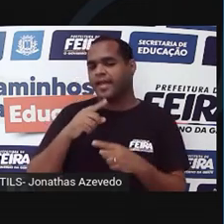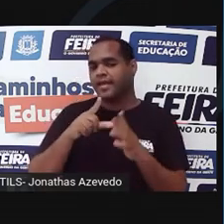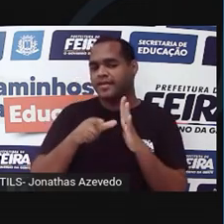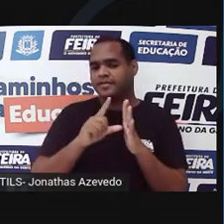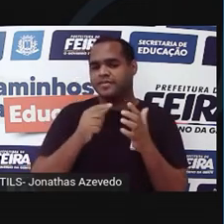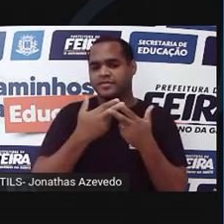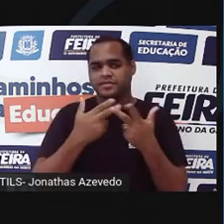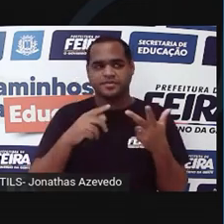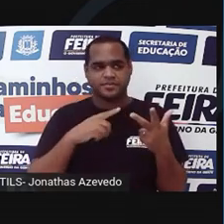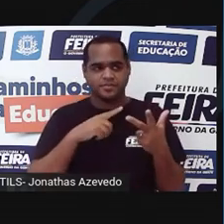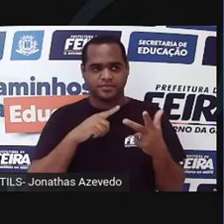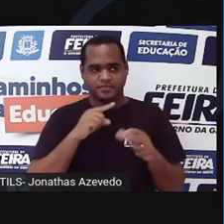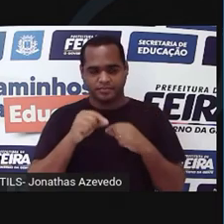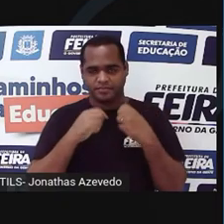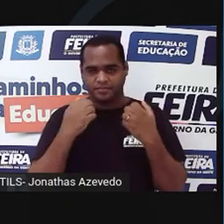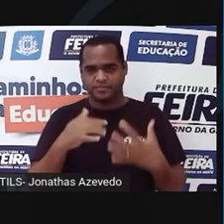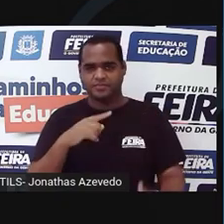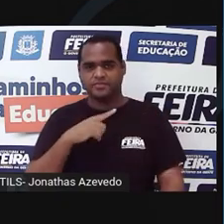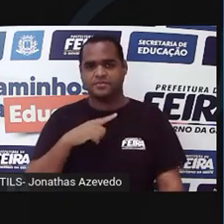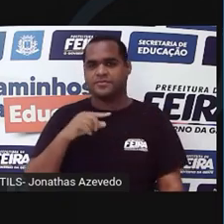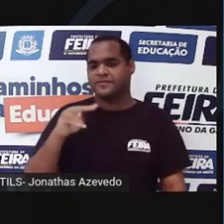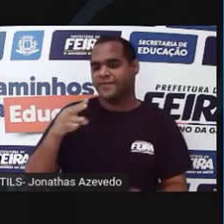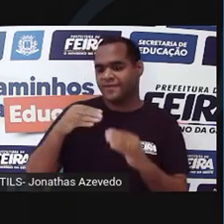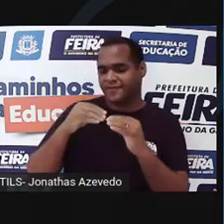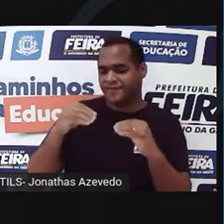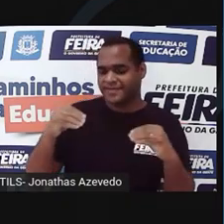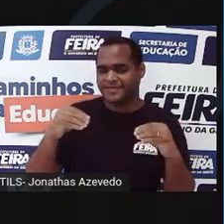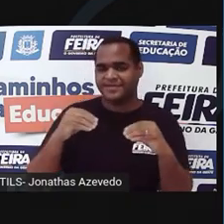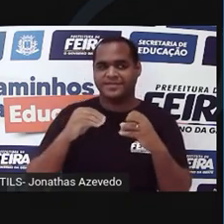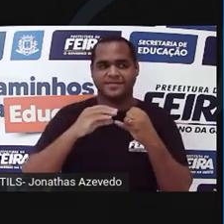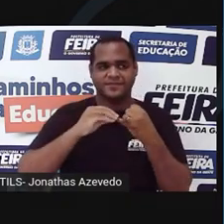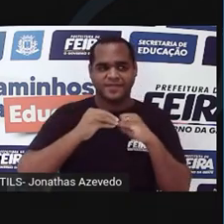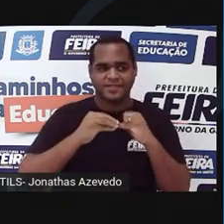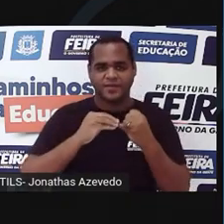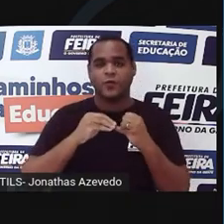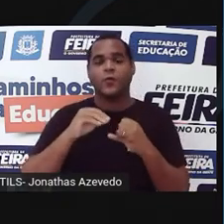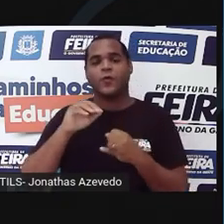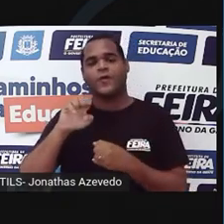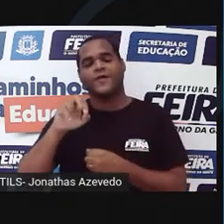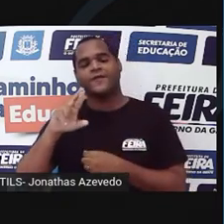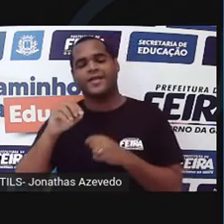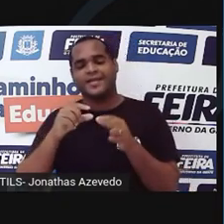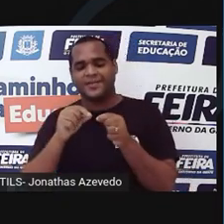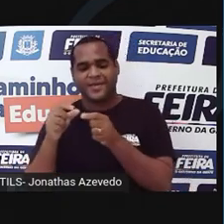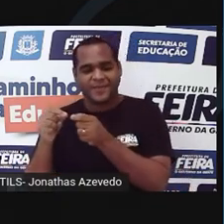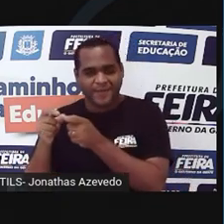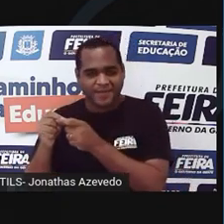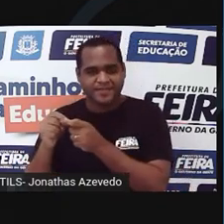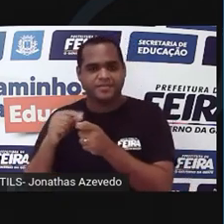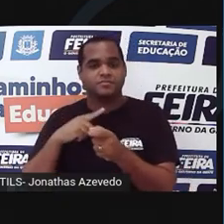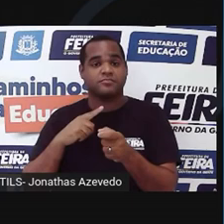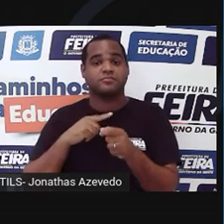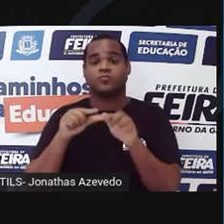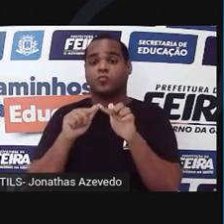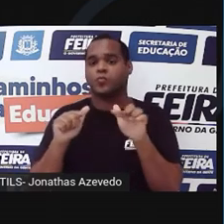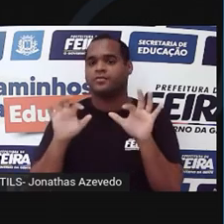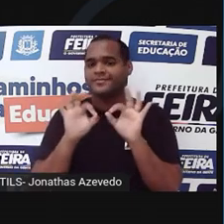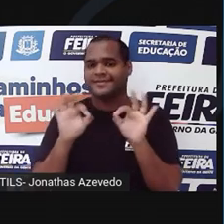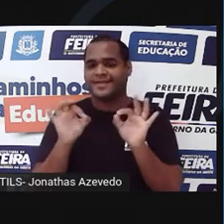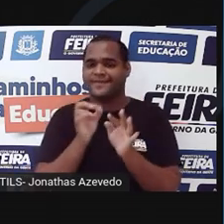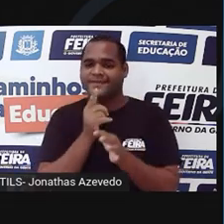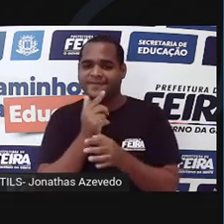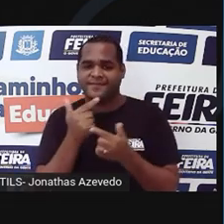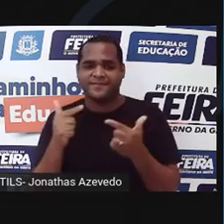abrem para liberar a semente, como a vagem de feijão e ervilha. E secos indecentes, também são